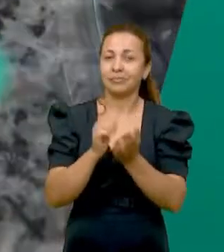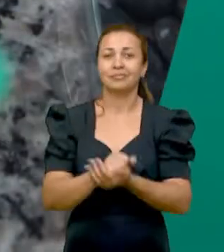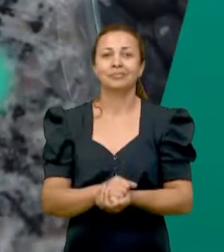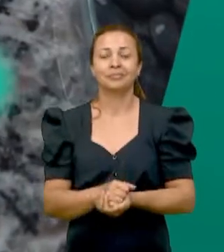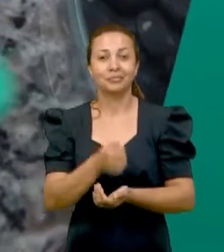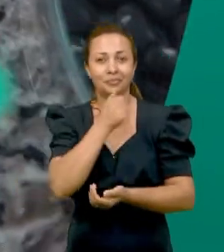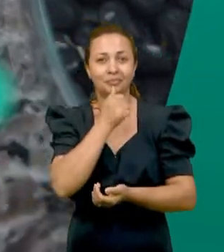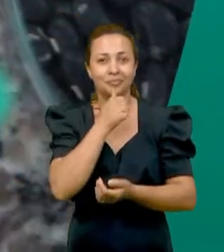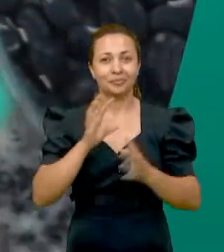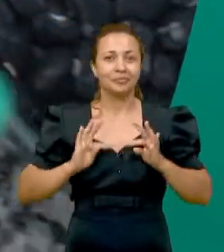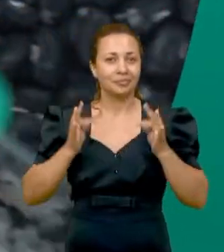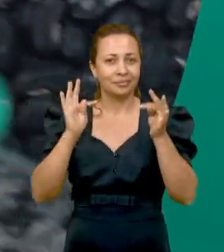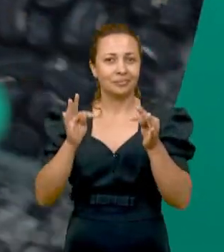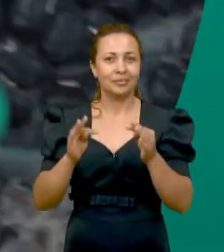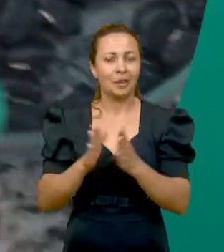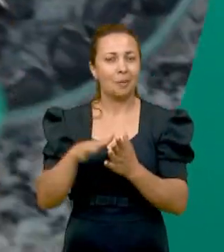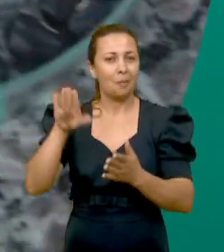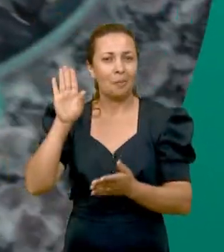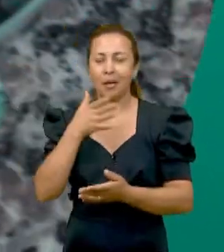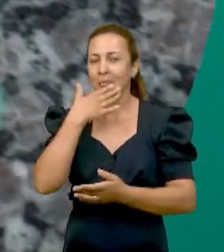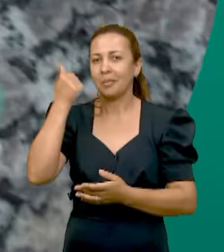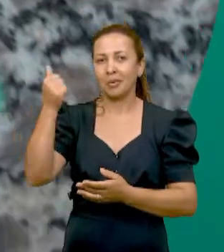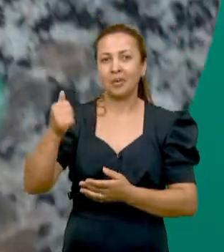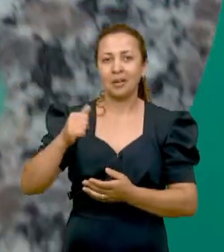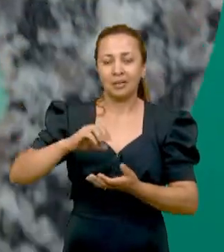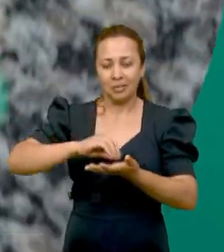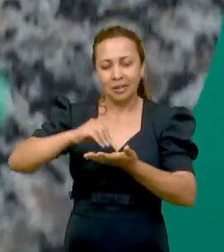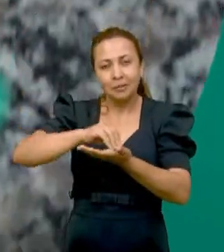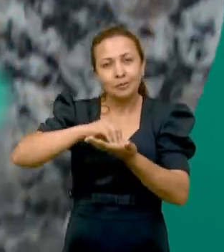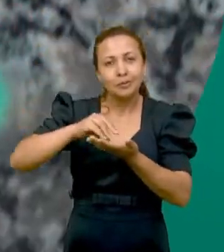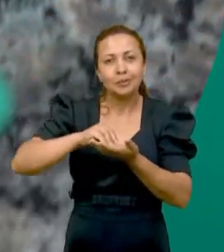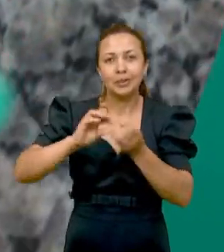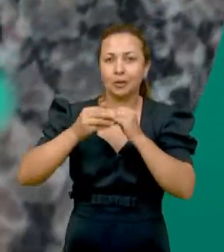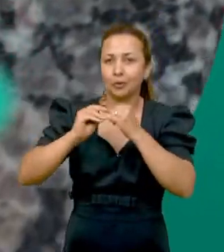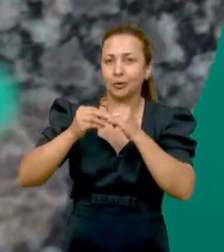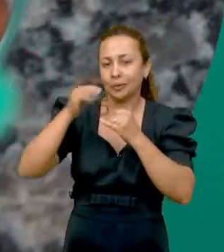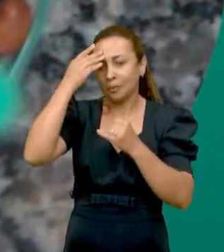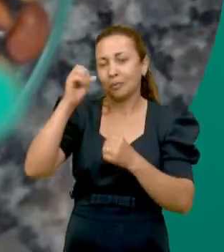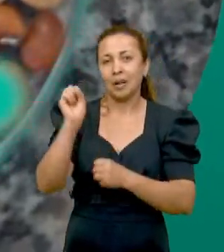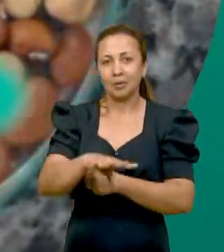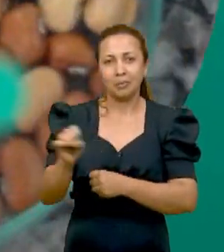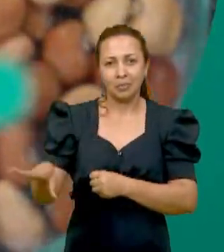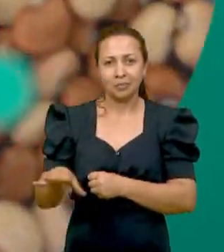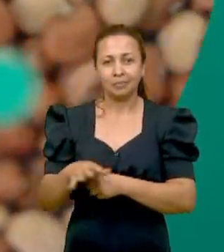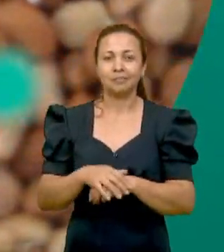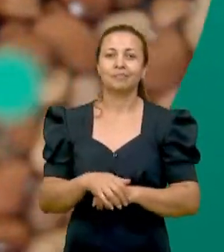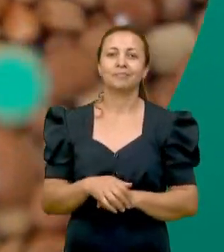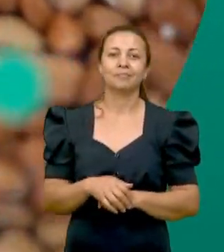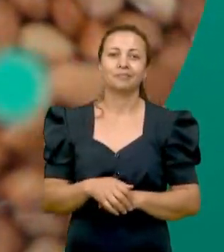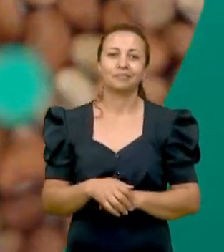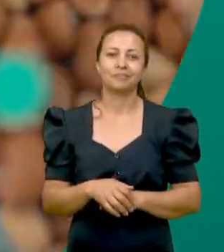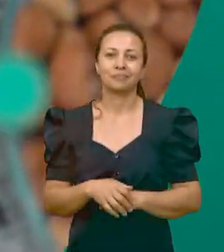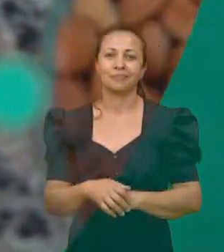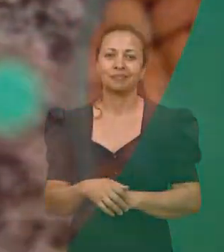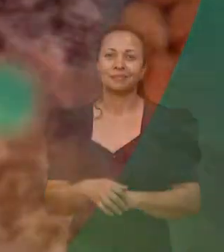E ainda, uma técnica que promete o melhoramento de sementes do feijão calpi para o cultivo no semiárido.